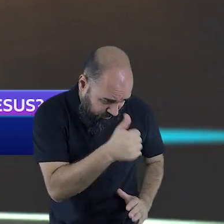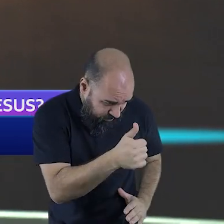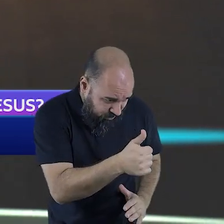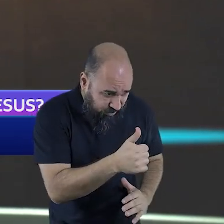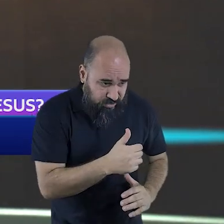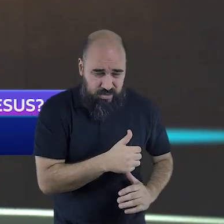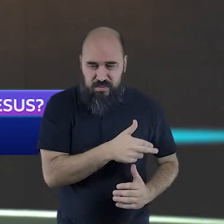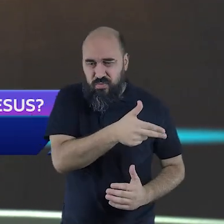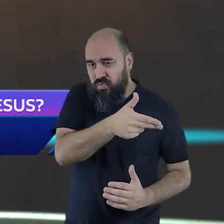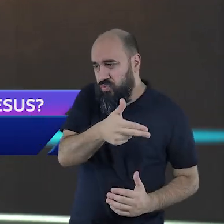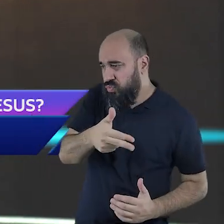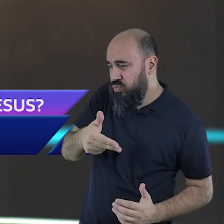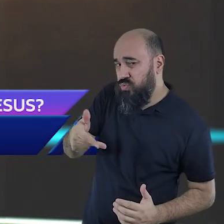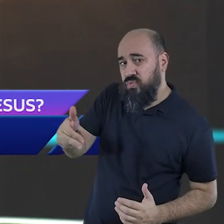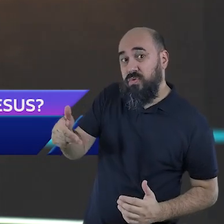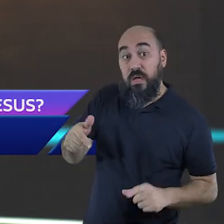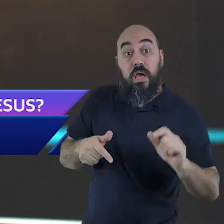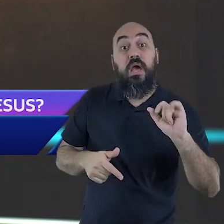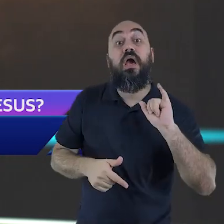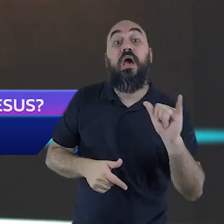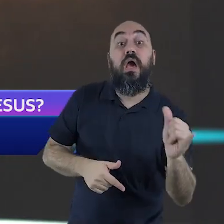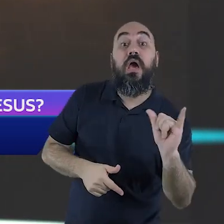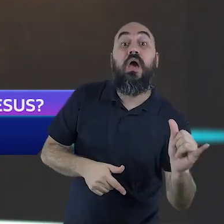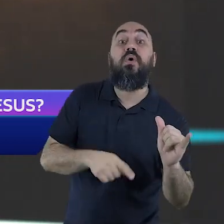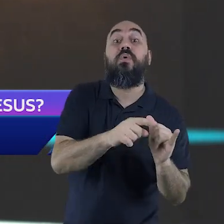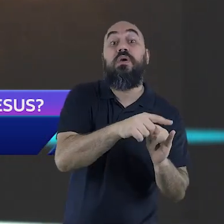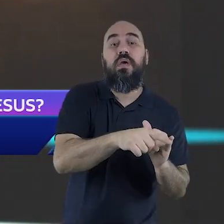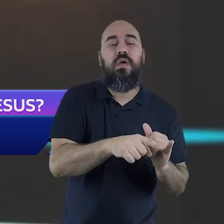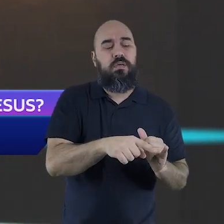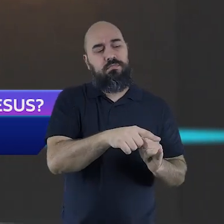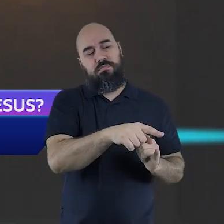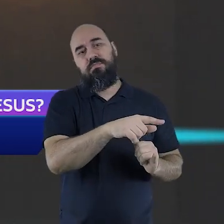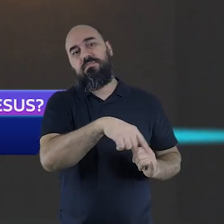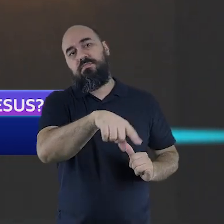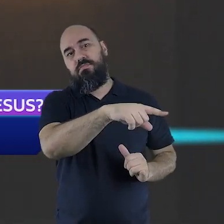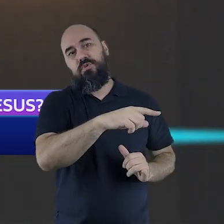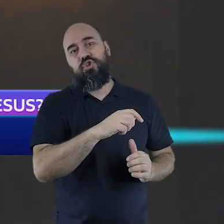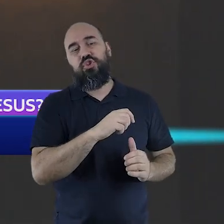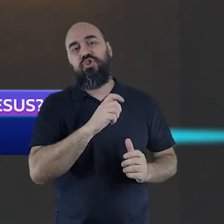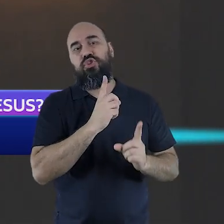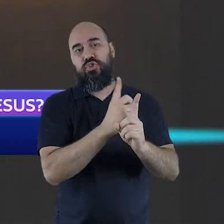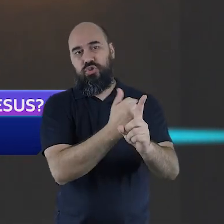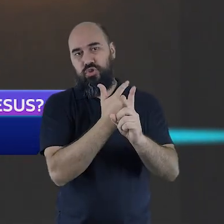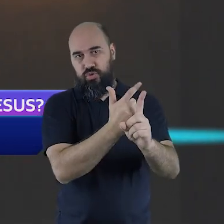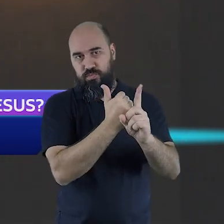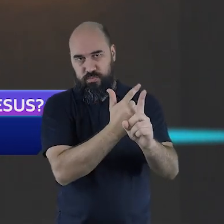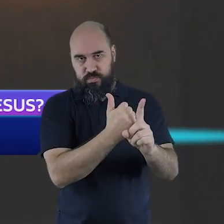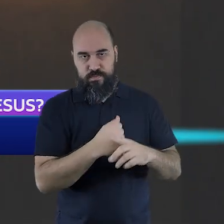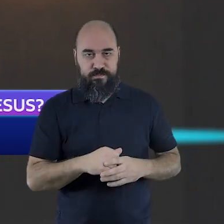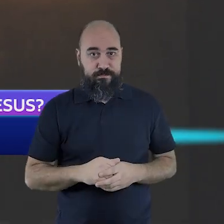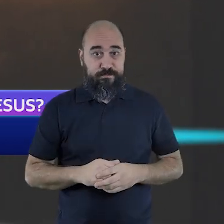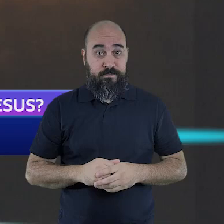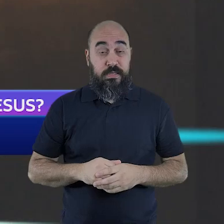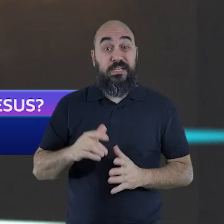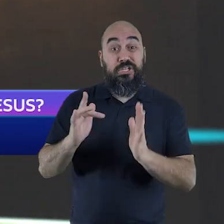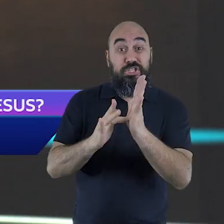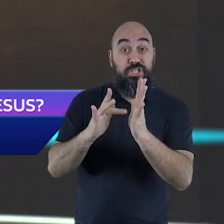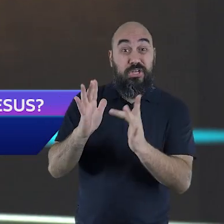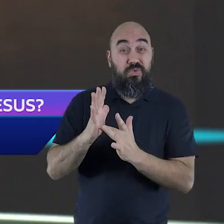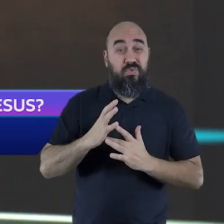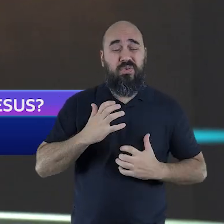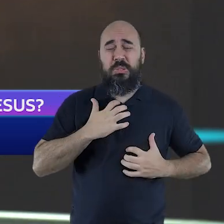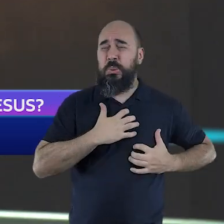nesse instante, estava afogado em angústias. Em sua humanidade,